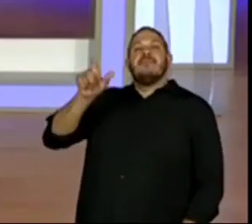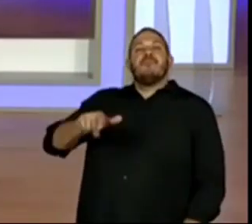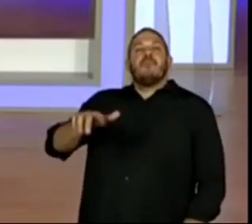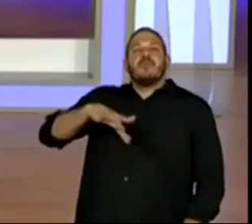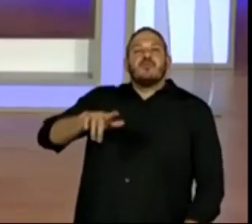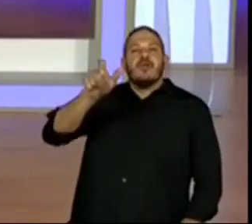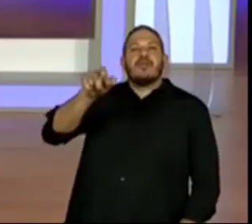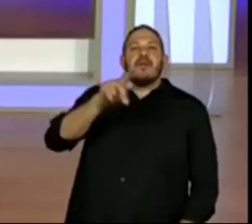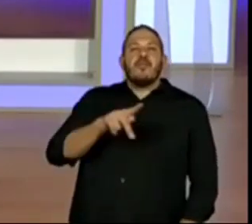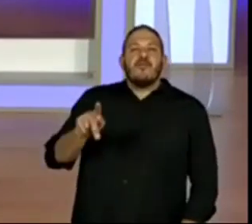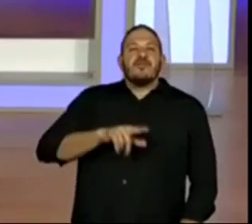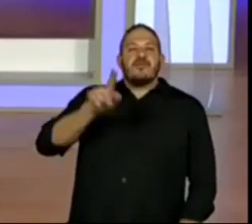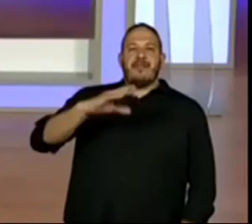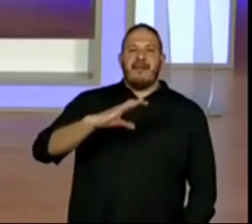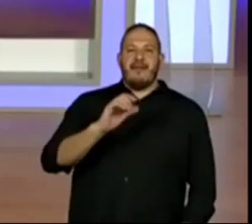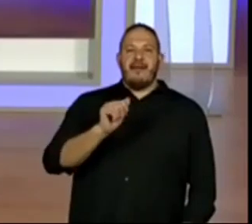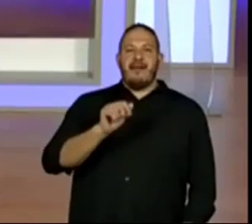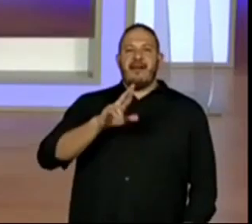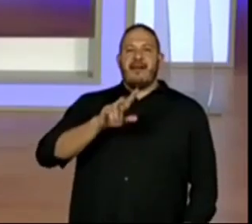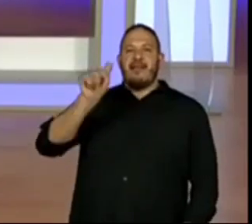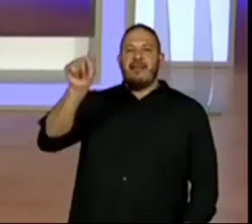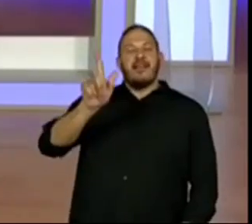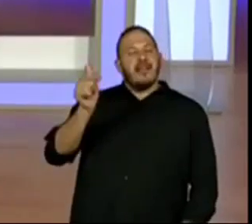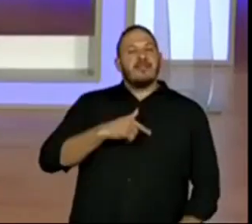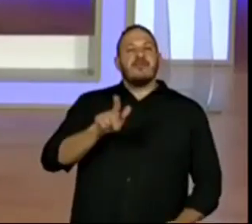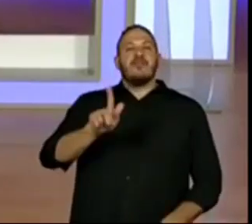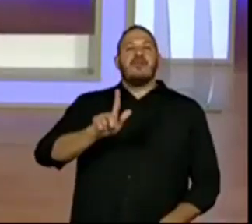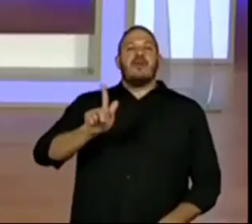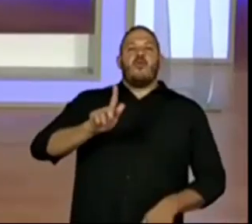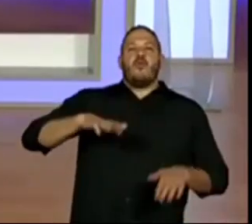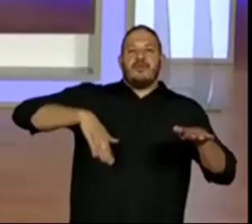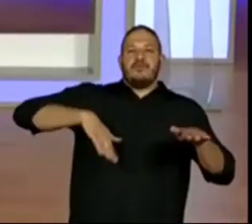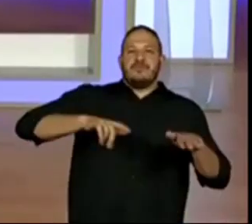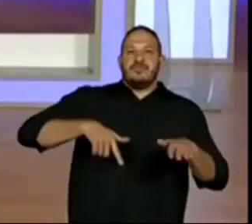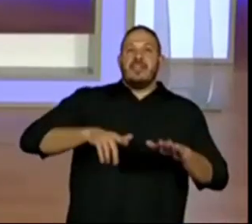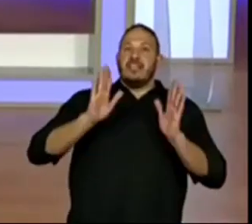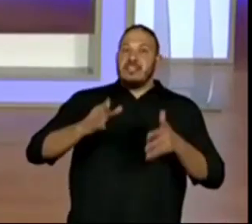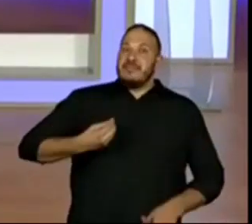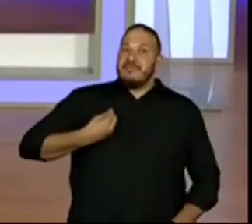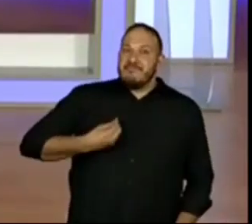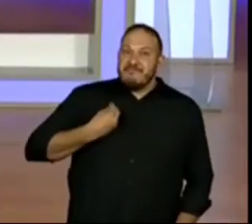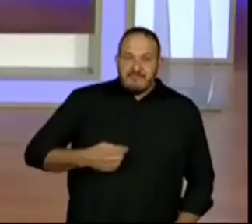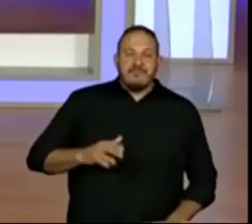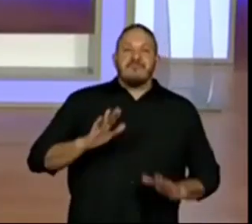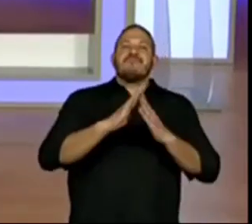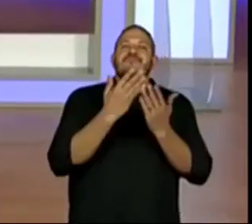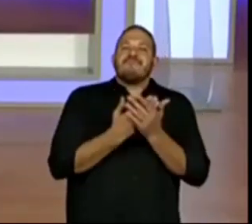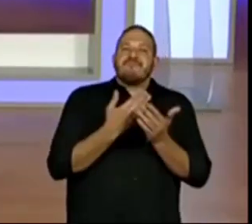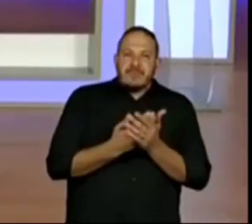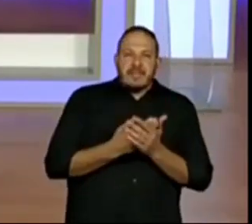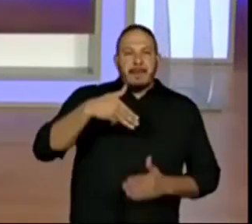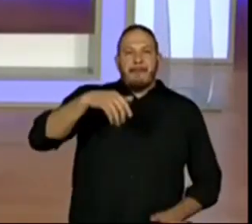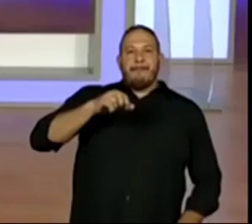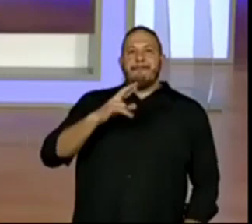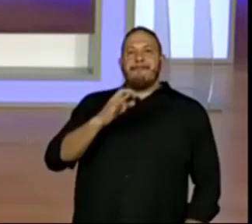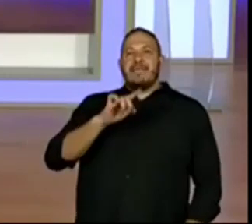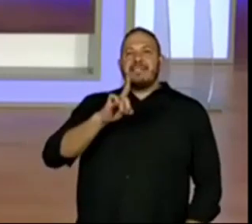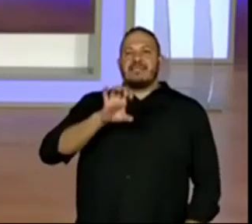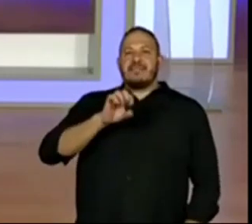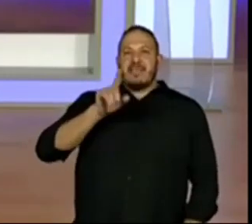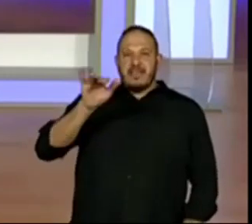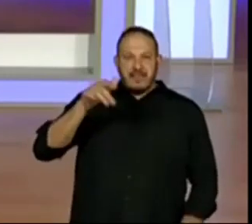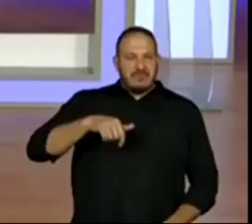lá do Guarujá, já está o quarto A presente. O pessoal da Escola Estadual, professora Mercedes Valentina